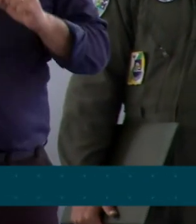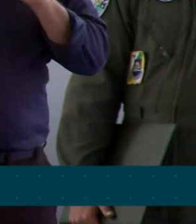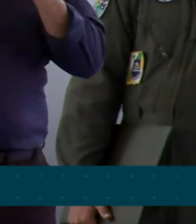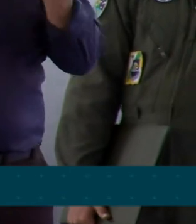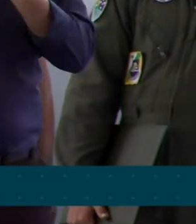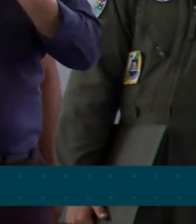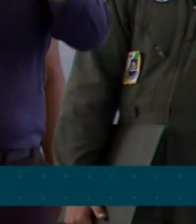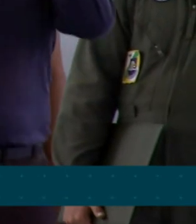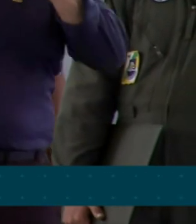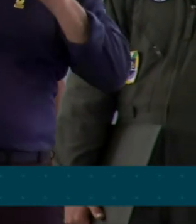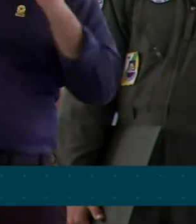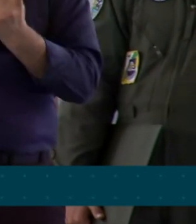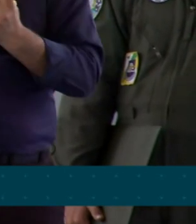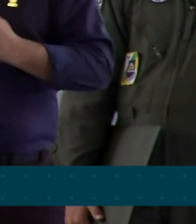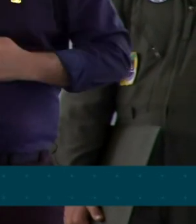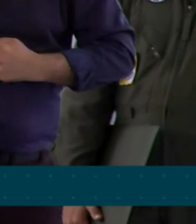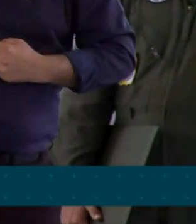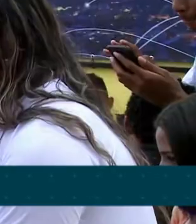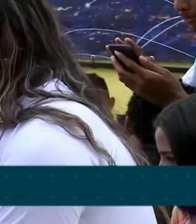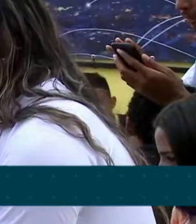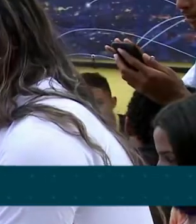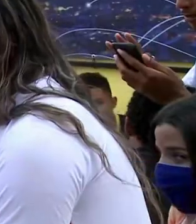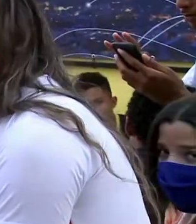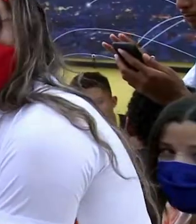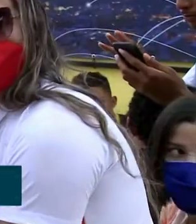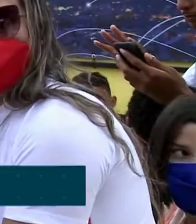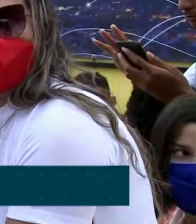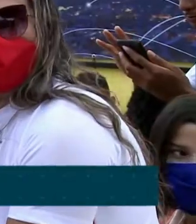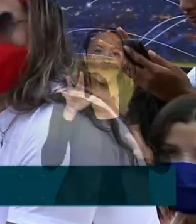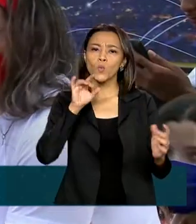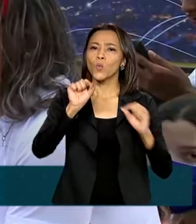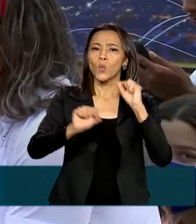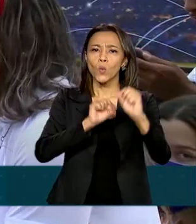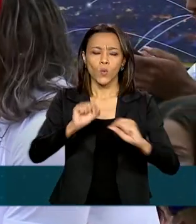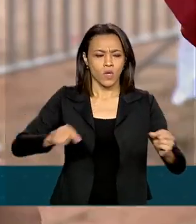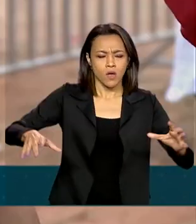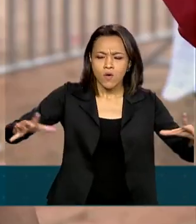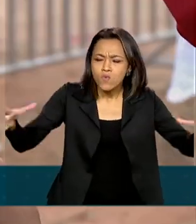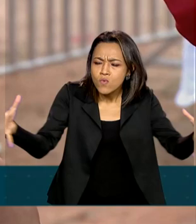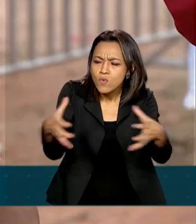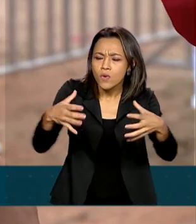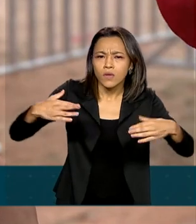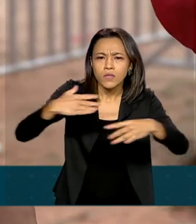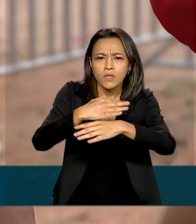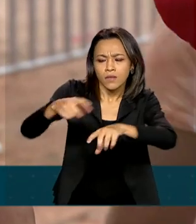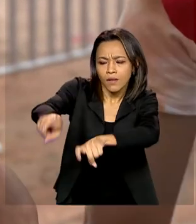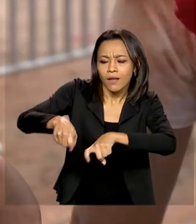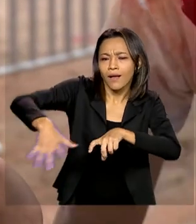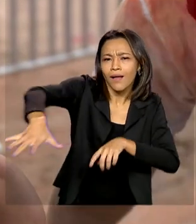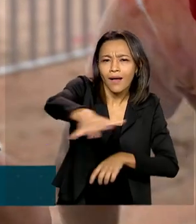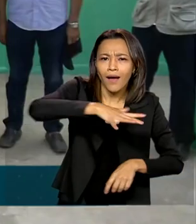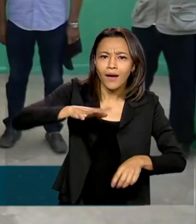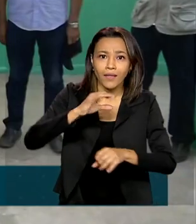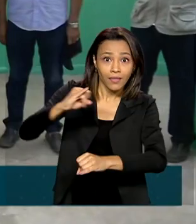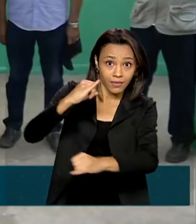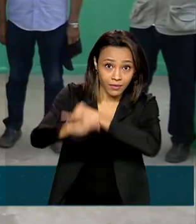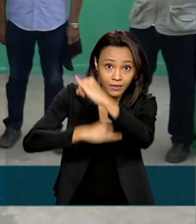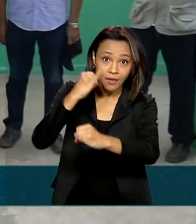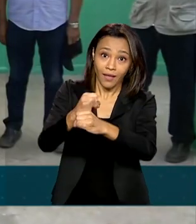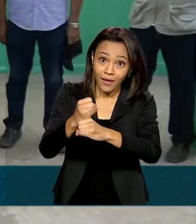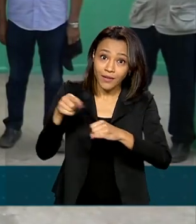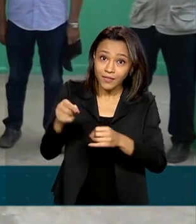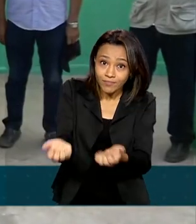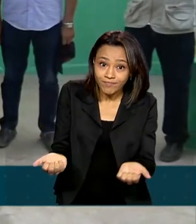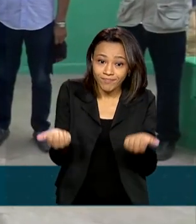poderão trazer o jovem de volta para o campo. Para conectar a pequena comunidade rural Angélica à internet, o